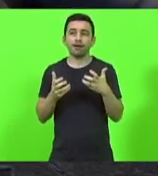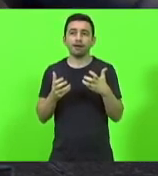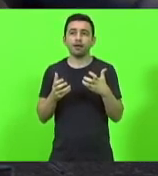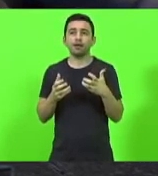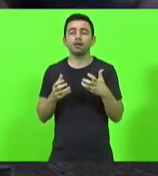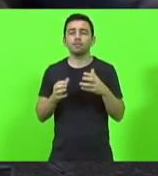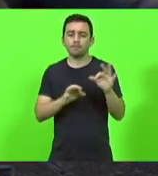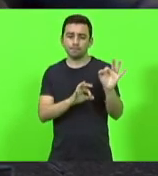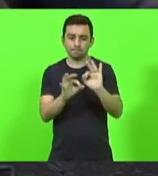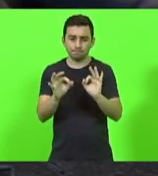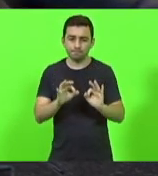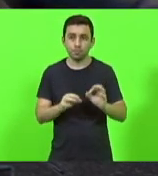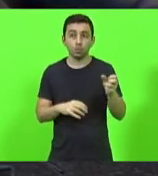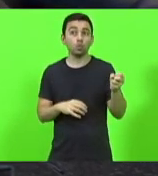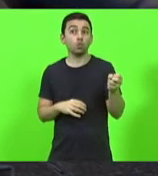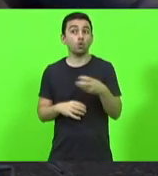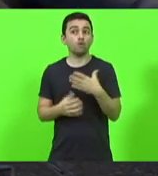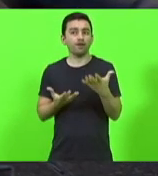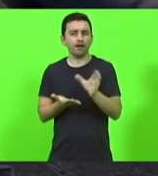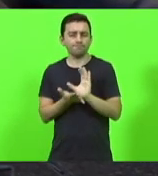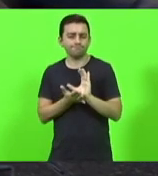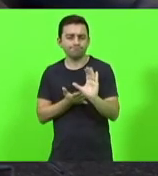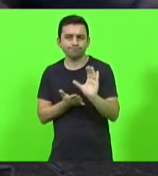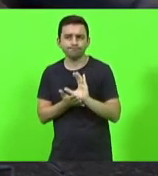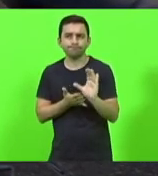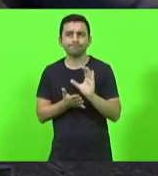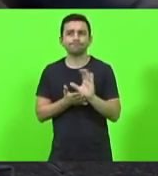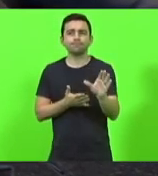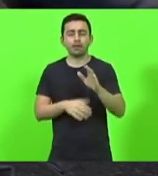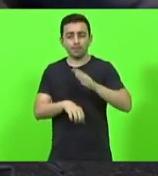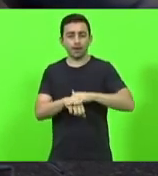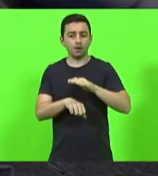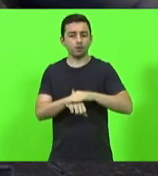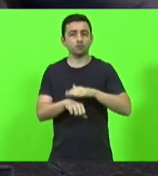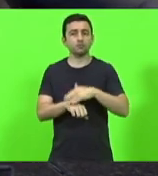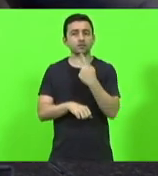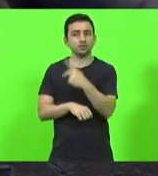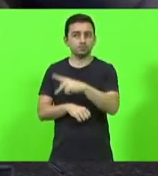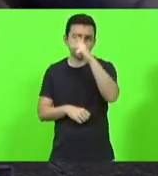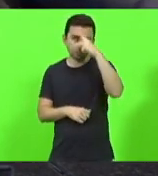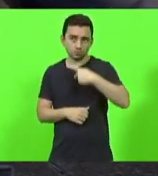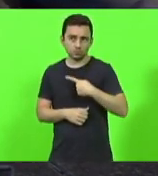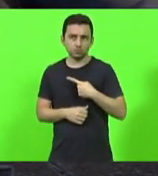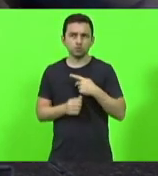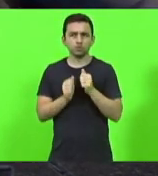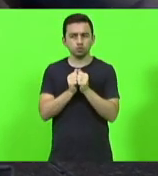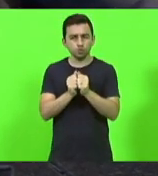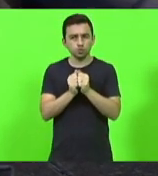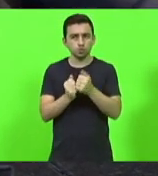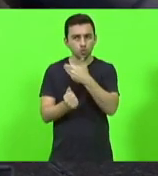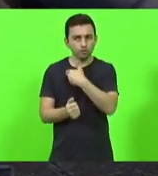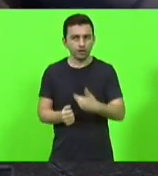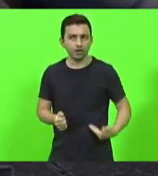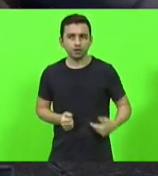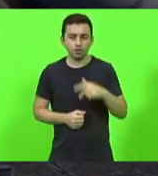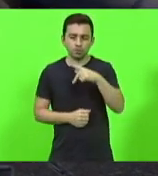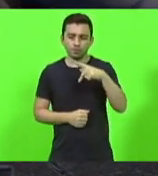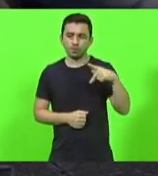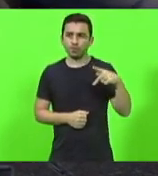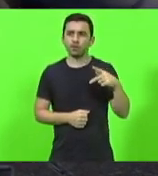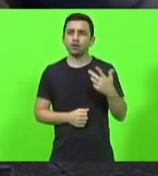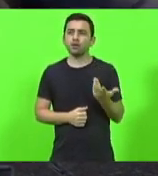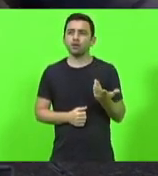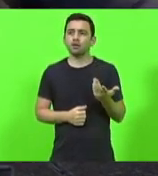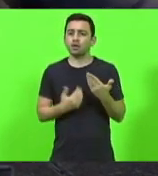nova unidade, queriam investir, queriam fazer por conta própria, com a participação do governo, através de uma PVP, nem o SEASA